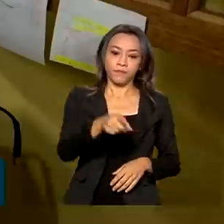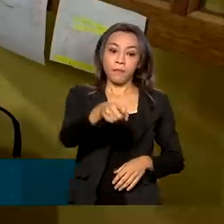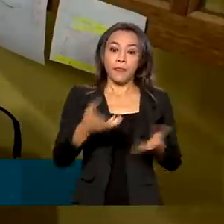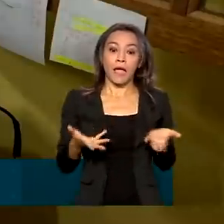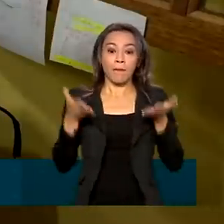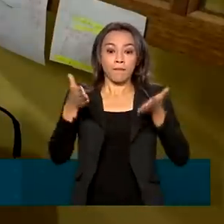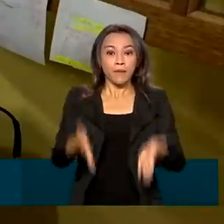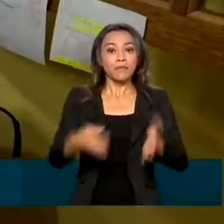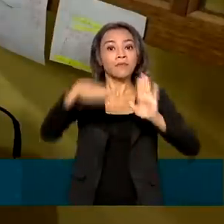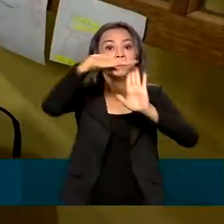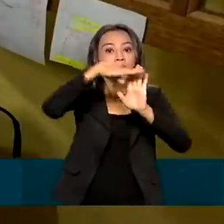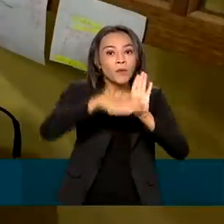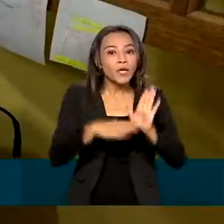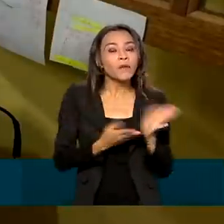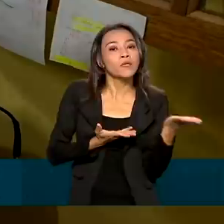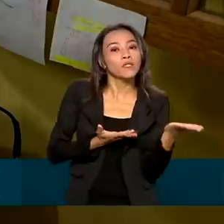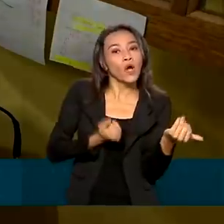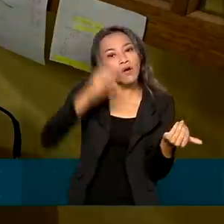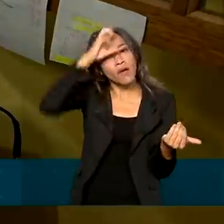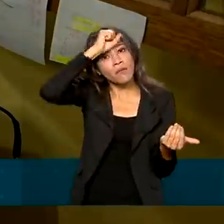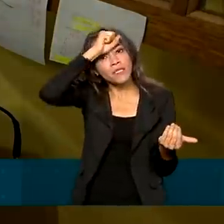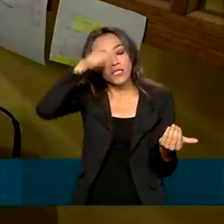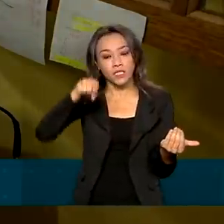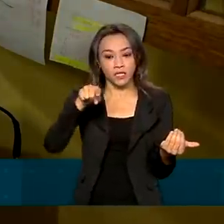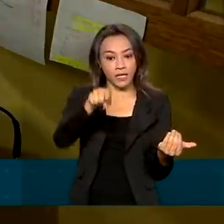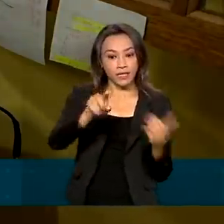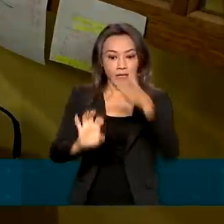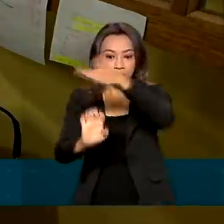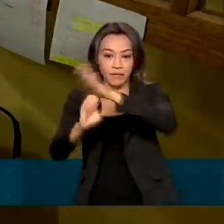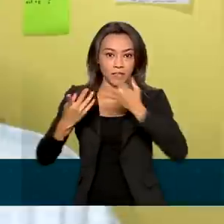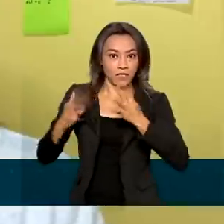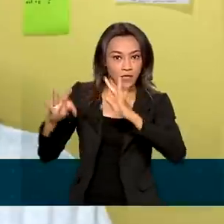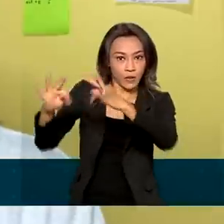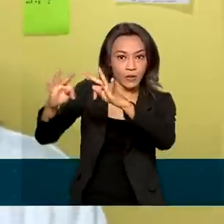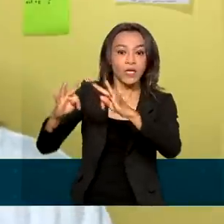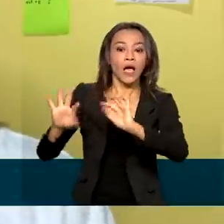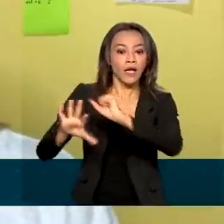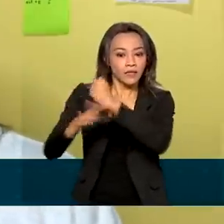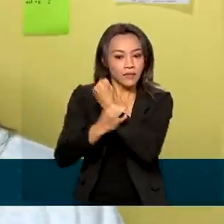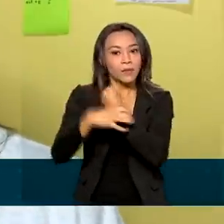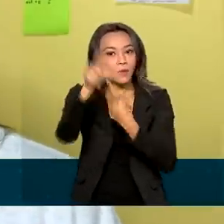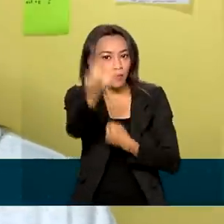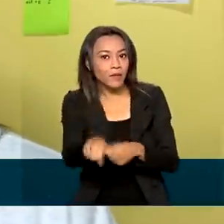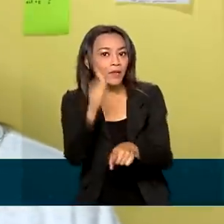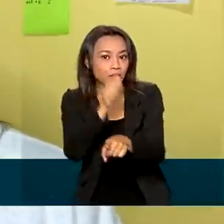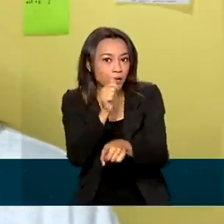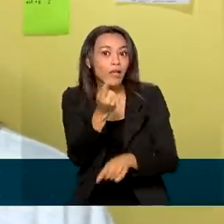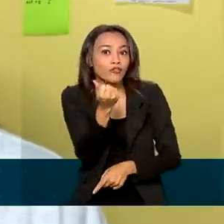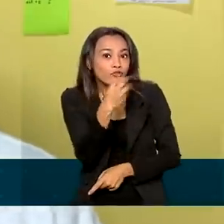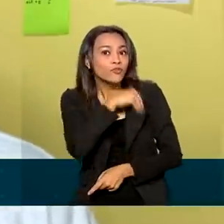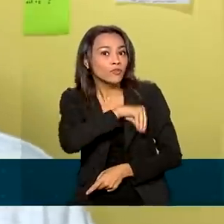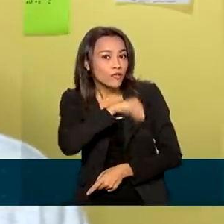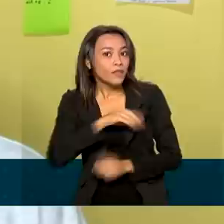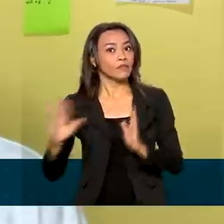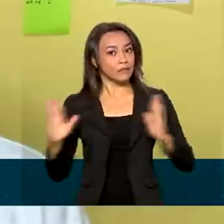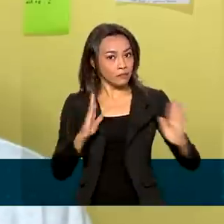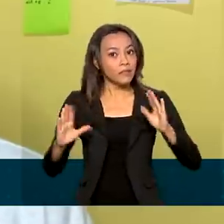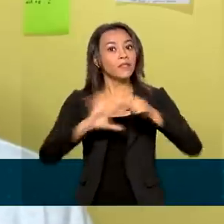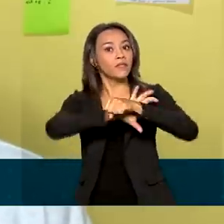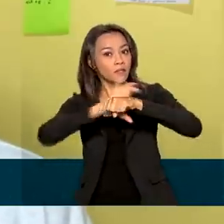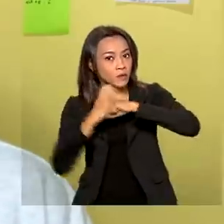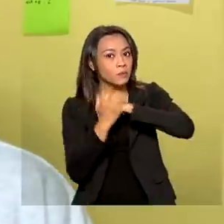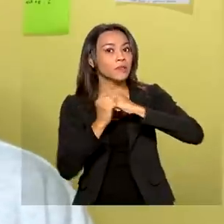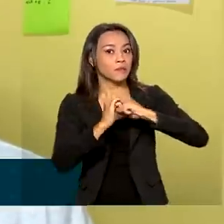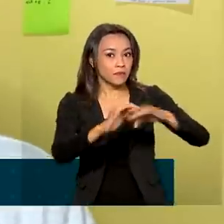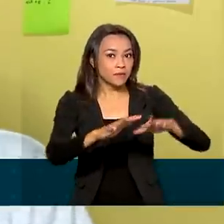Jovem Aprendiz, de uma empresa da área de tecnologia, garantiu a Giovana renda em tempos de pandemia. Não foi